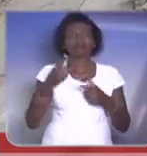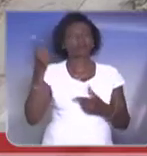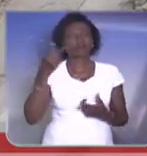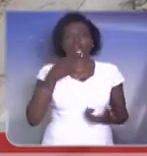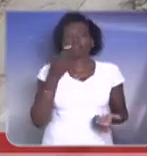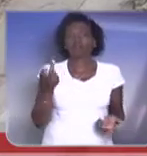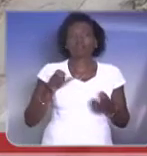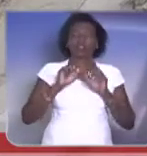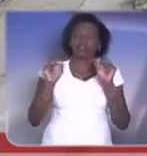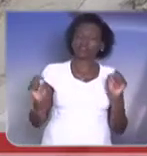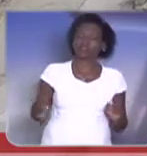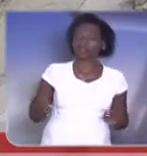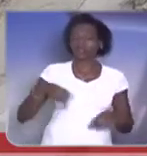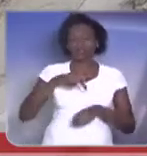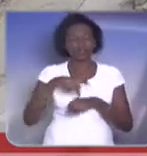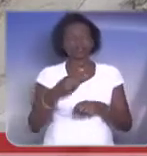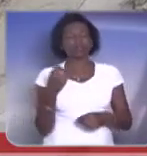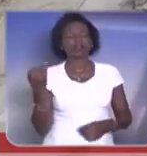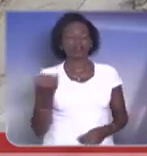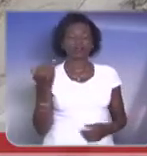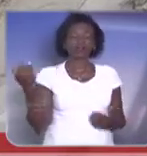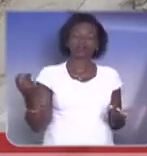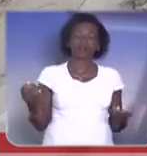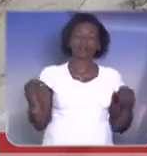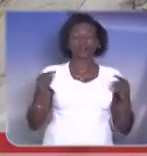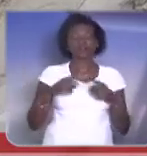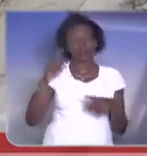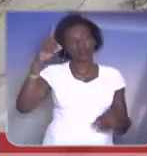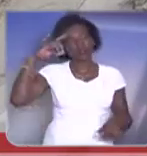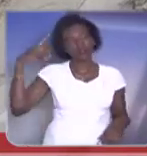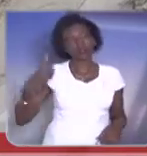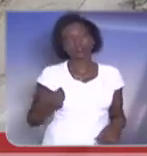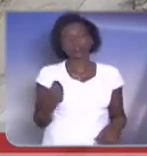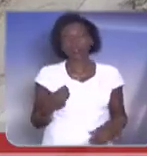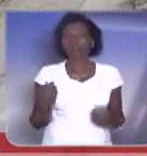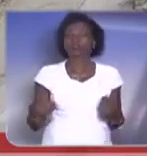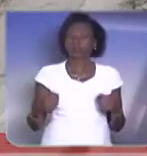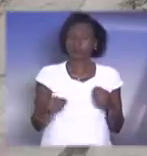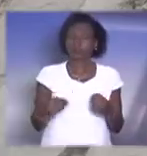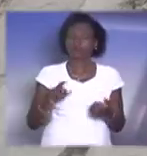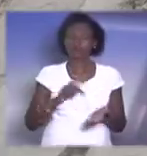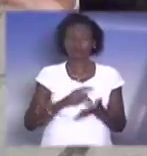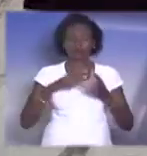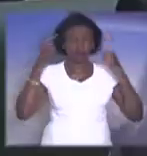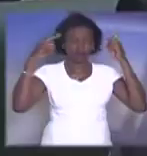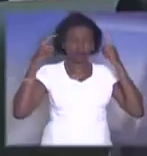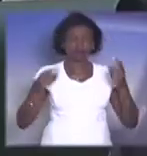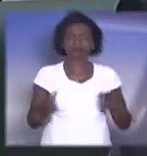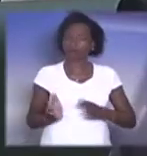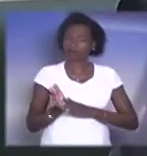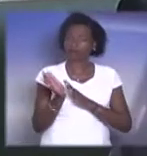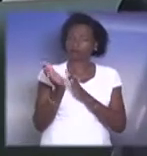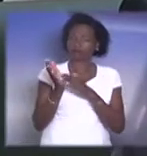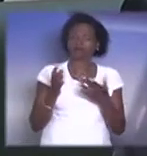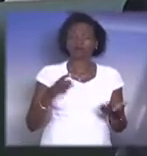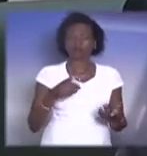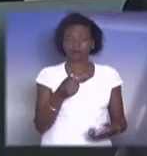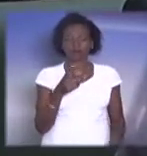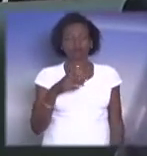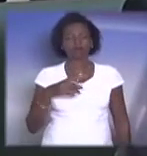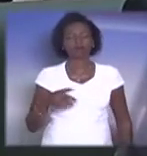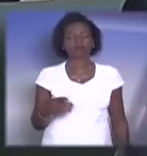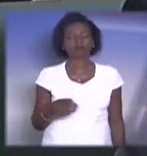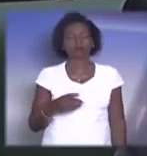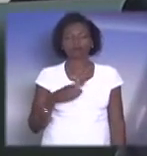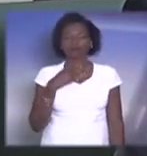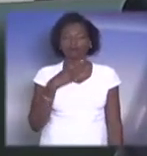nacional, sem dúvida, é interessante, faz parte do nosso dia a dia e nós precisamos realmente nos preocupar. Aliás, parabenizá-lo publicamente, eu tive a